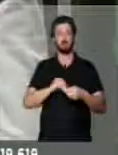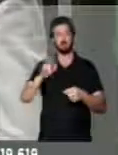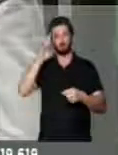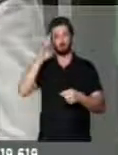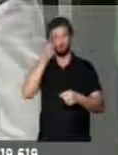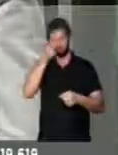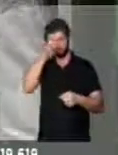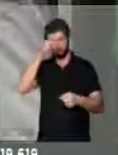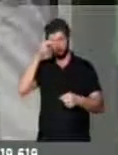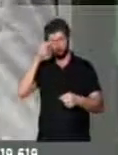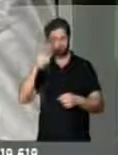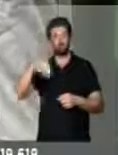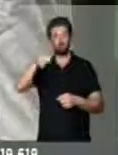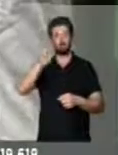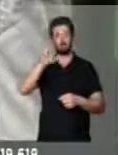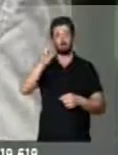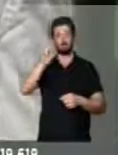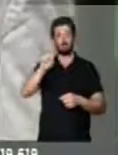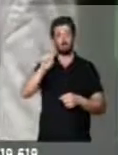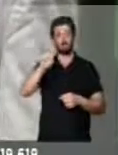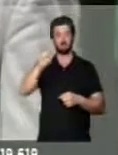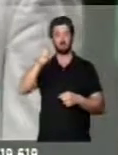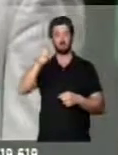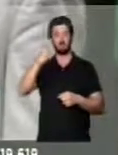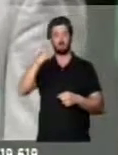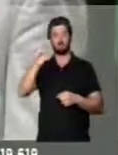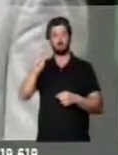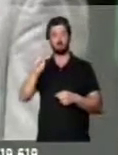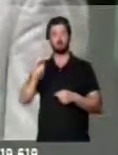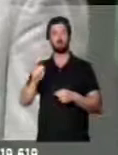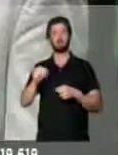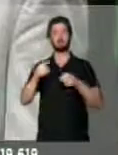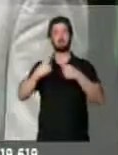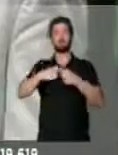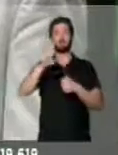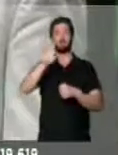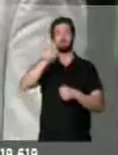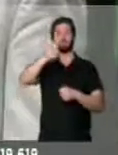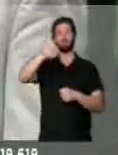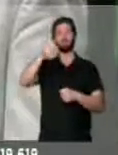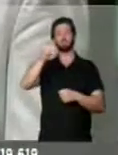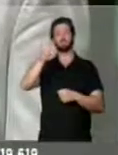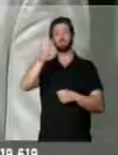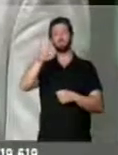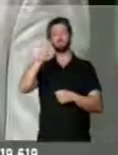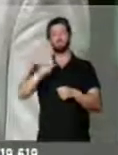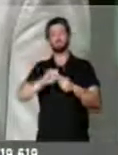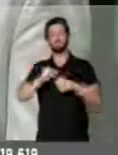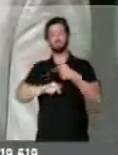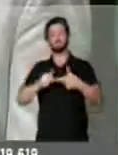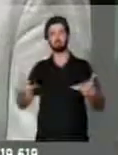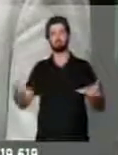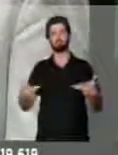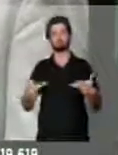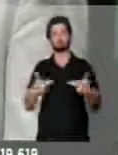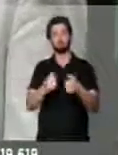Marcos Elva de Bom Jesus, que realiza uma extraordinária